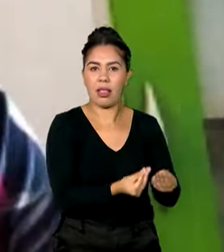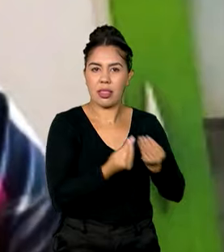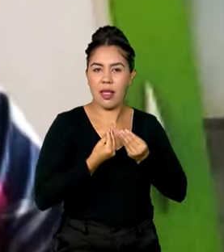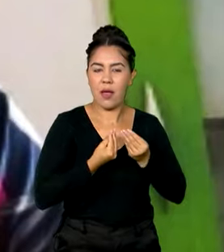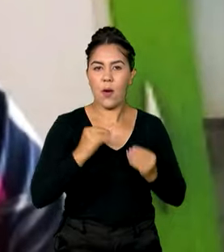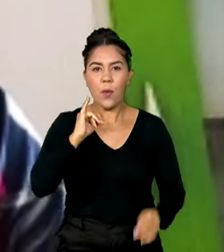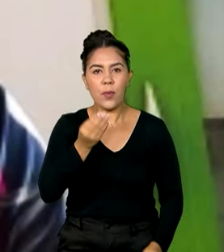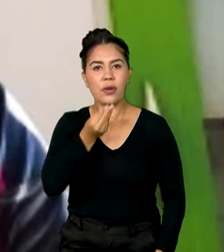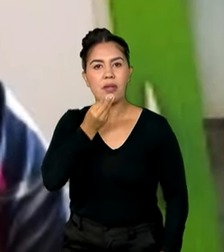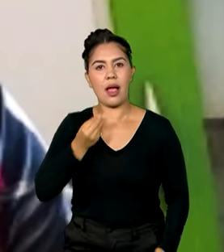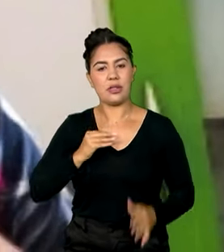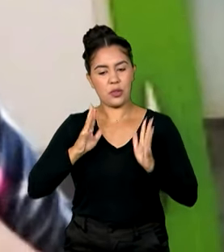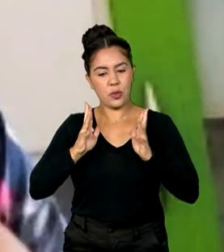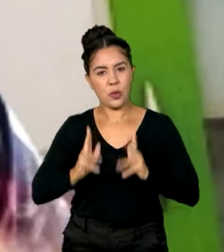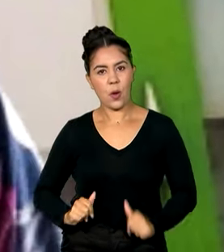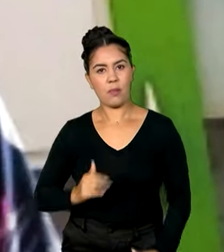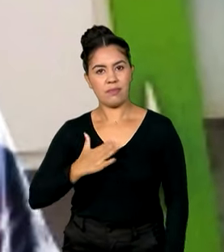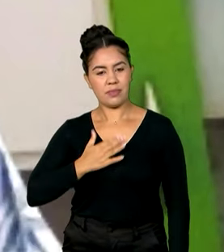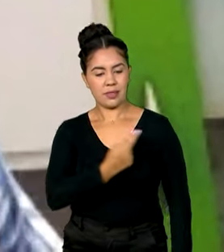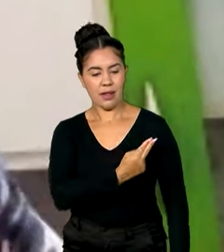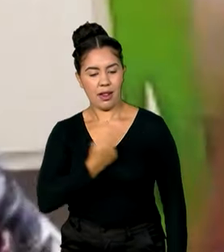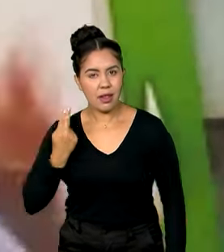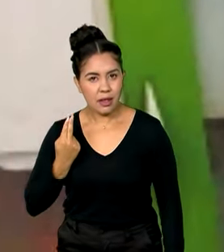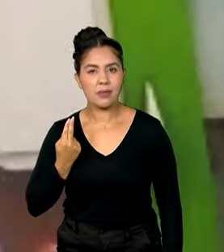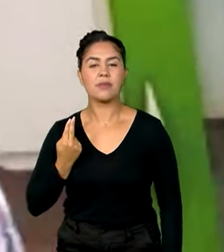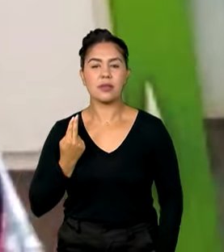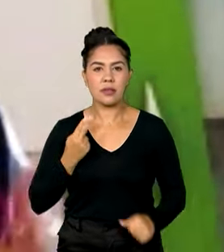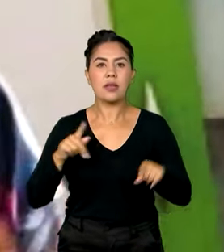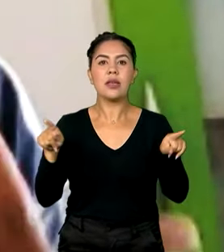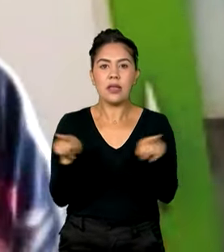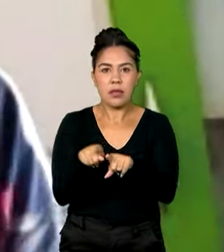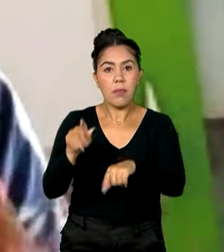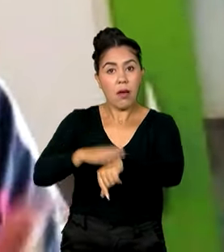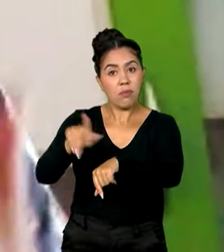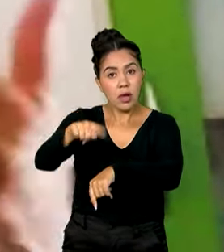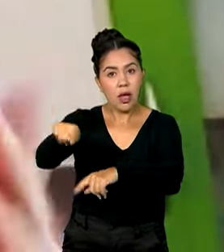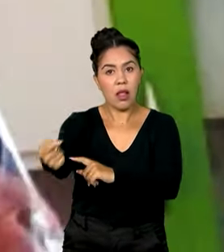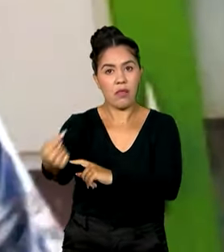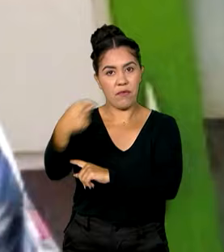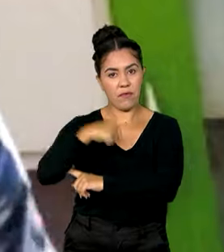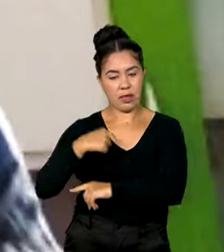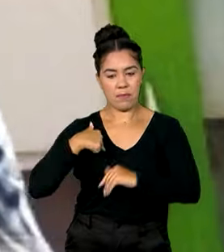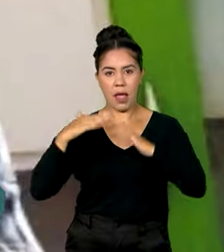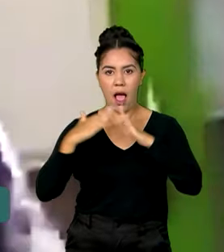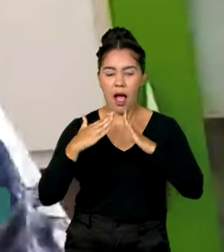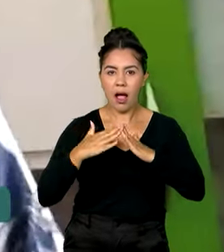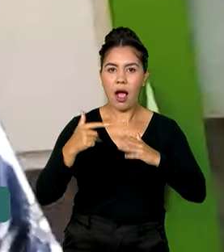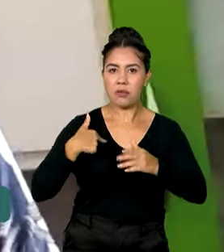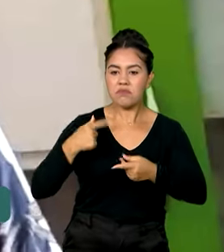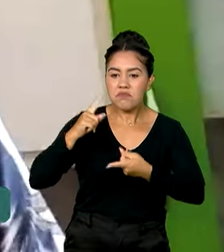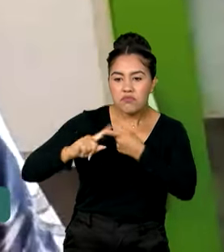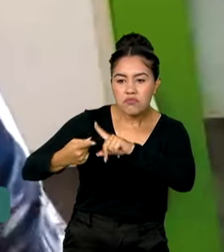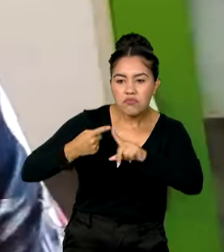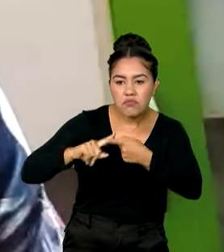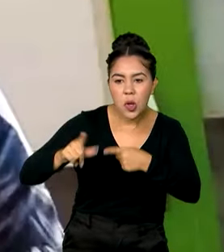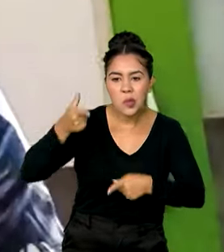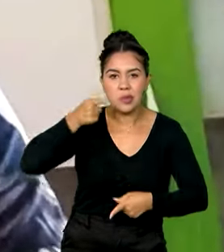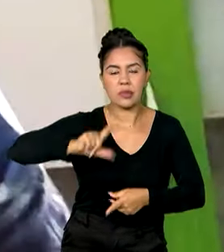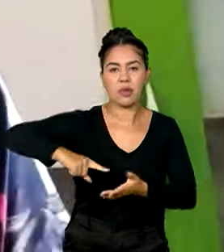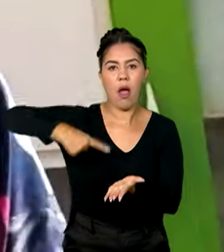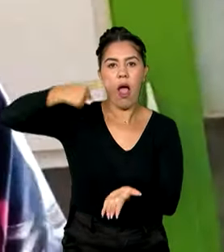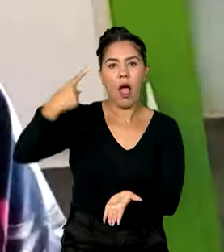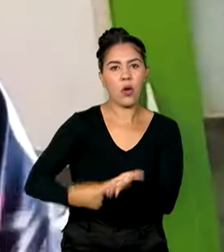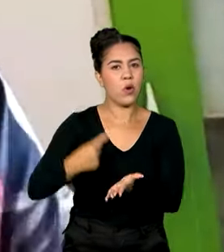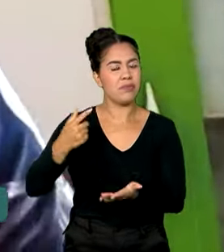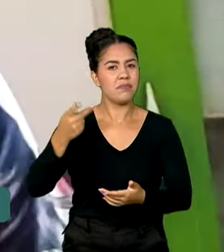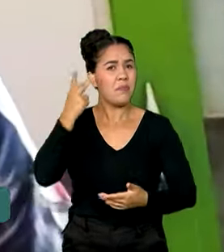o meu nome e eles terem me vindo na minha casa e terem feito esse acordo e apresentado esse Desenrola. Isso aí para mim foi